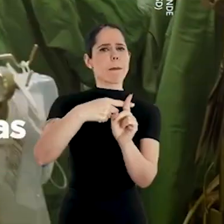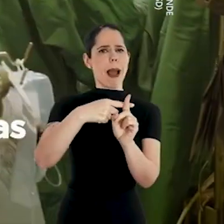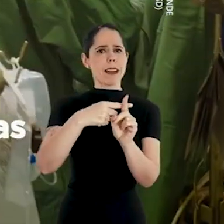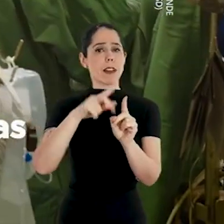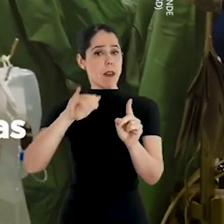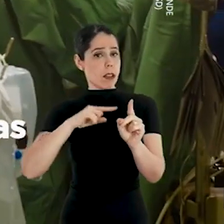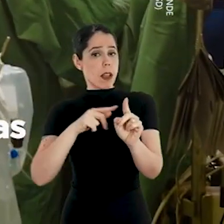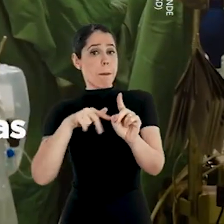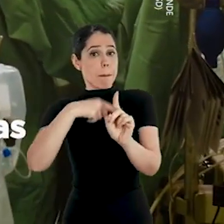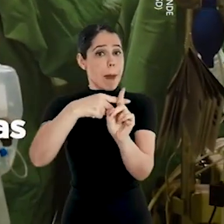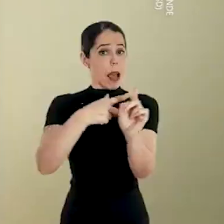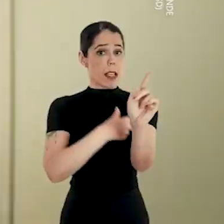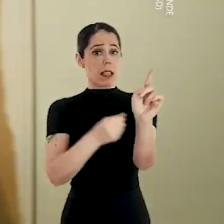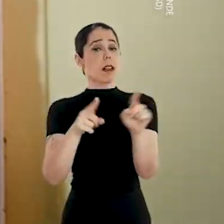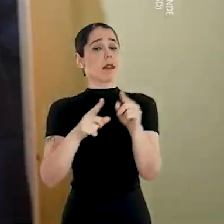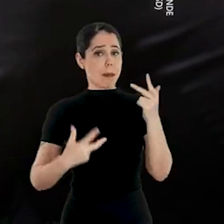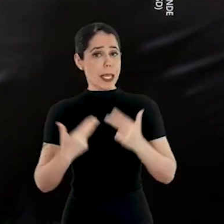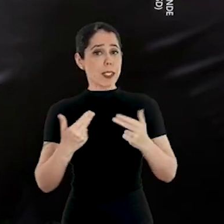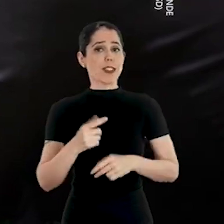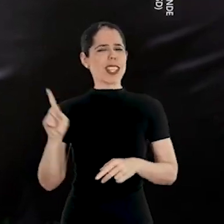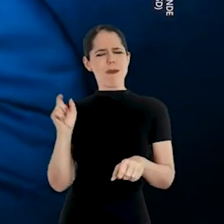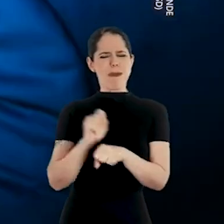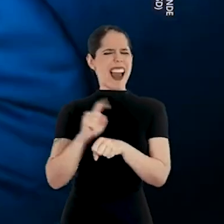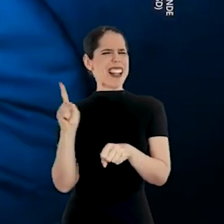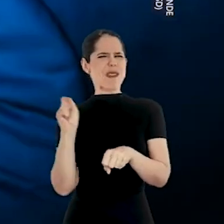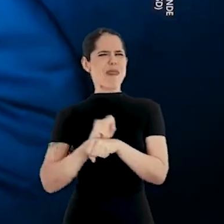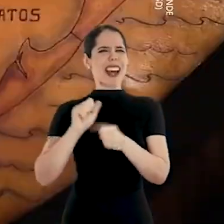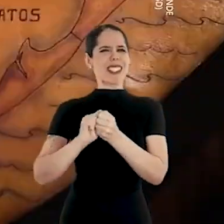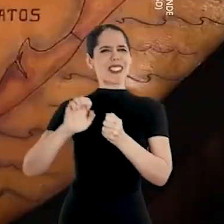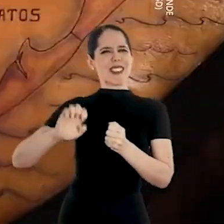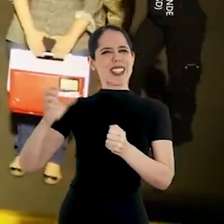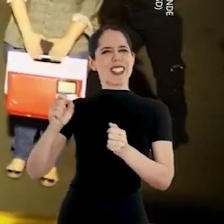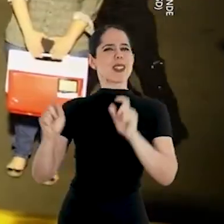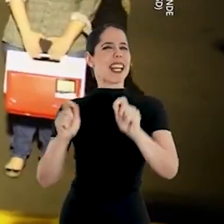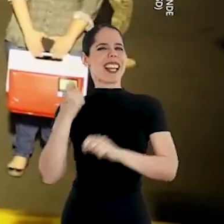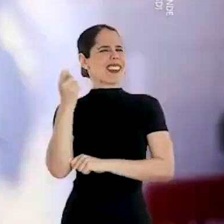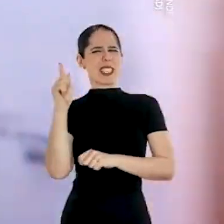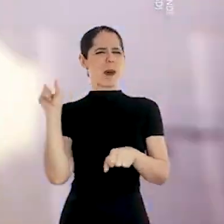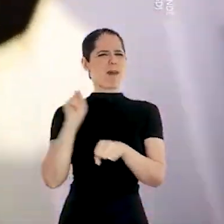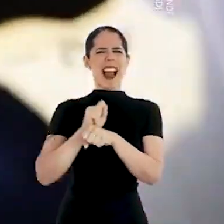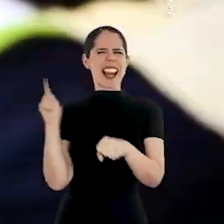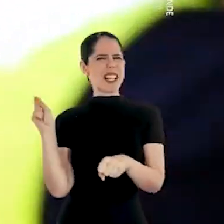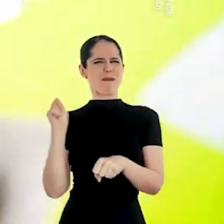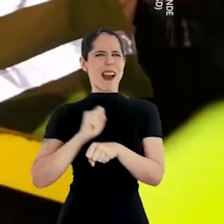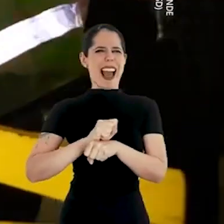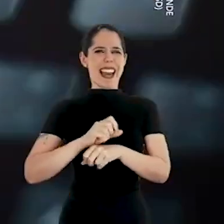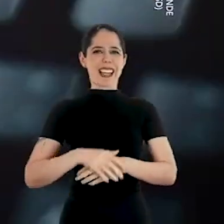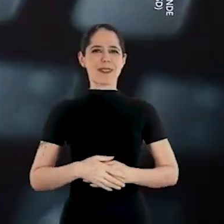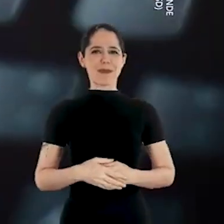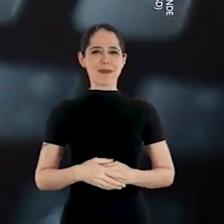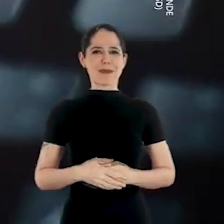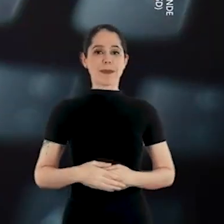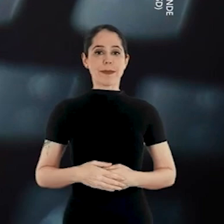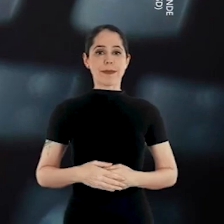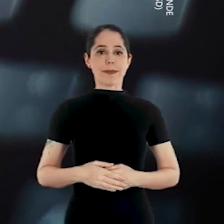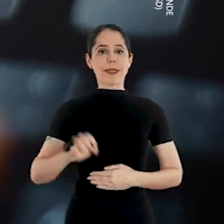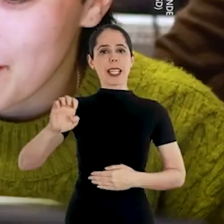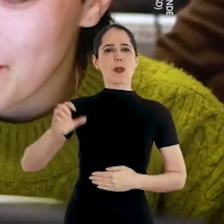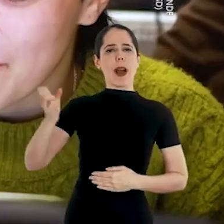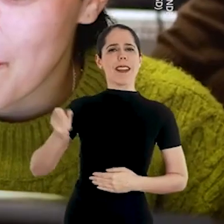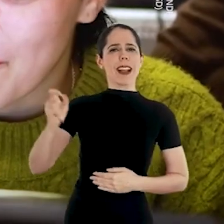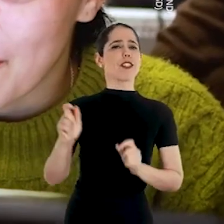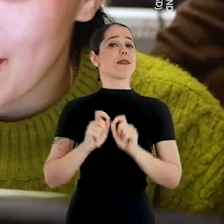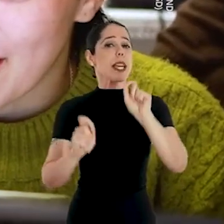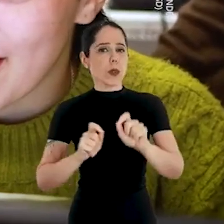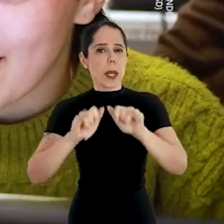exames e cirurgias. Não para, não para com o Eduardo, o Rio Grande. Não para, não para. Eduardo fez o programa